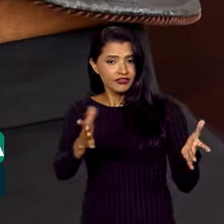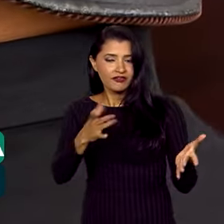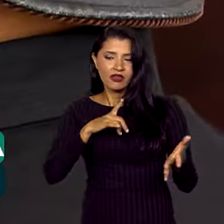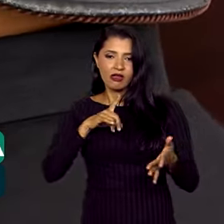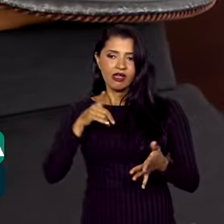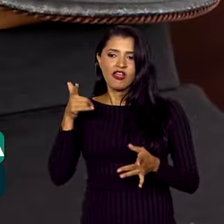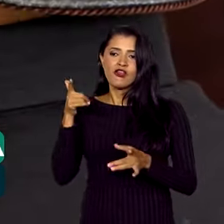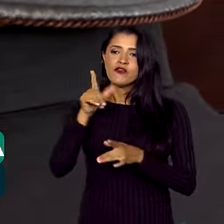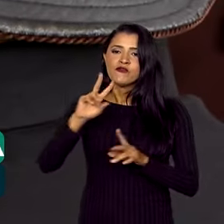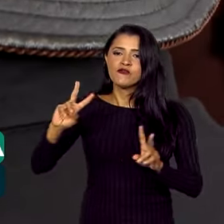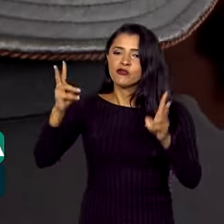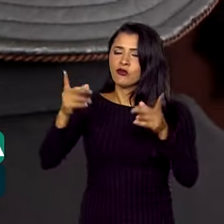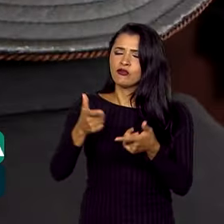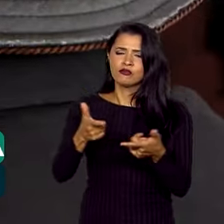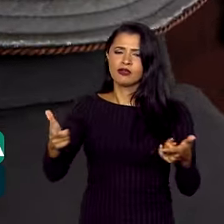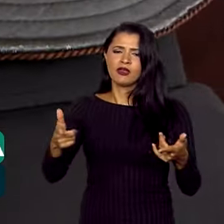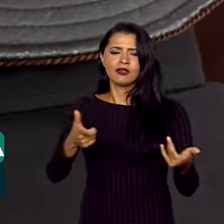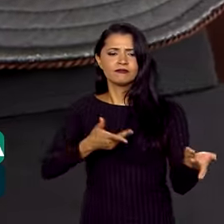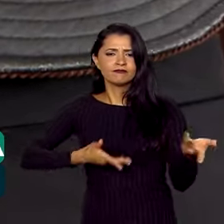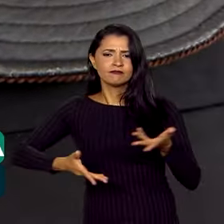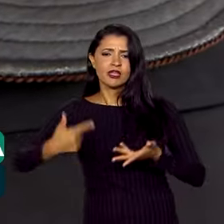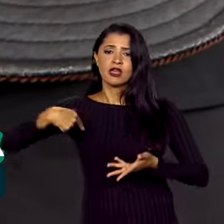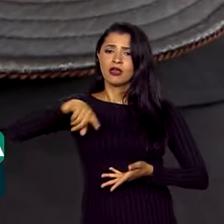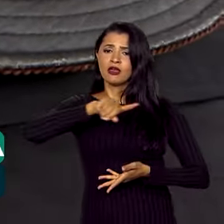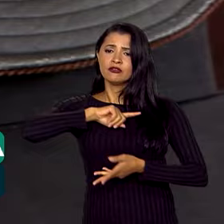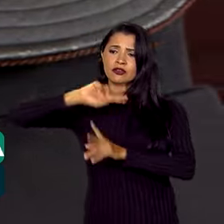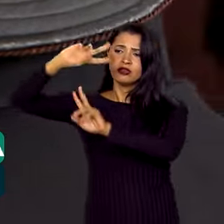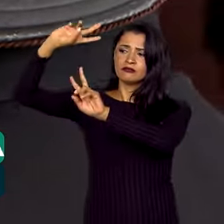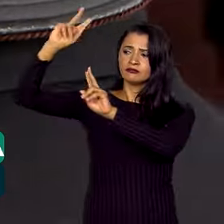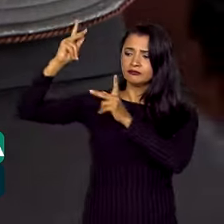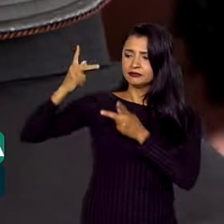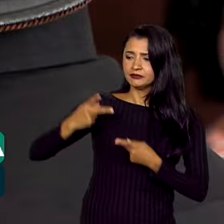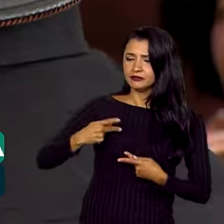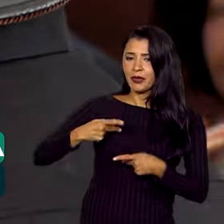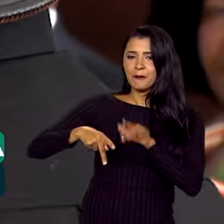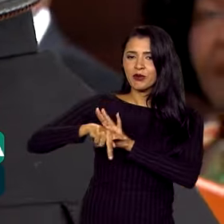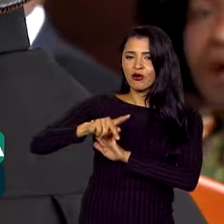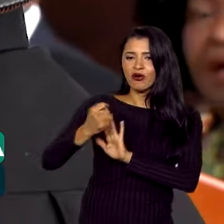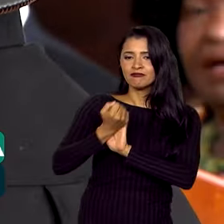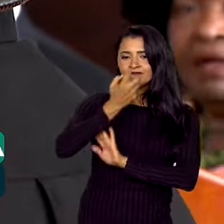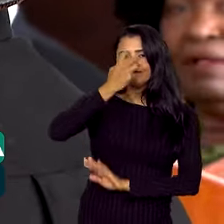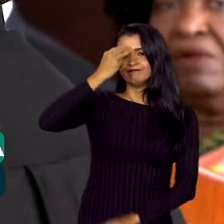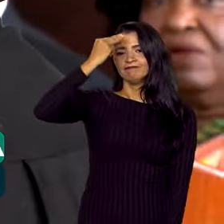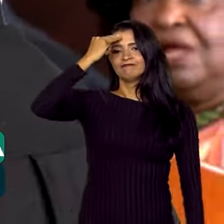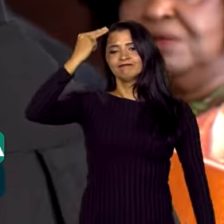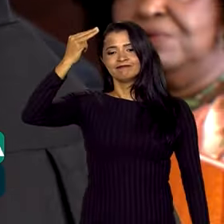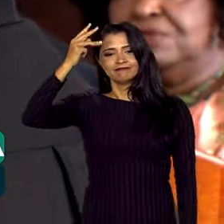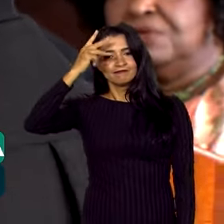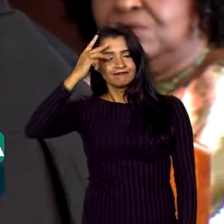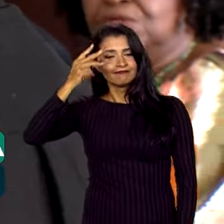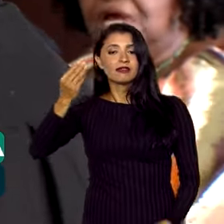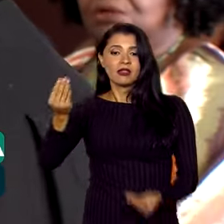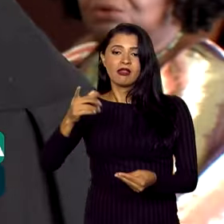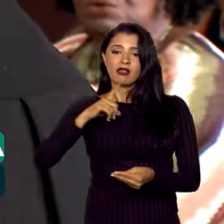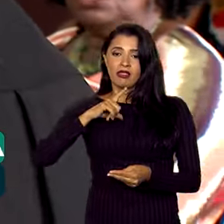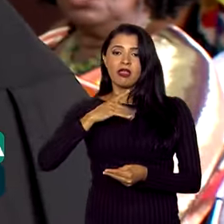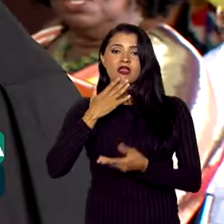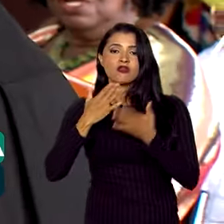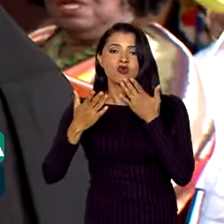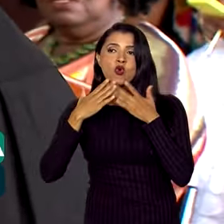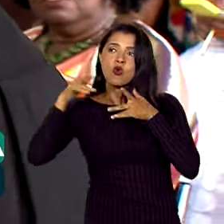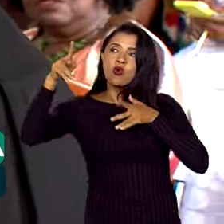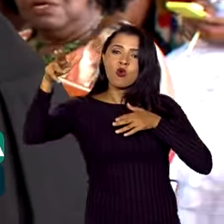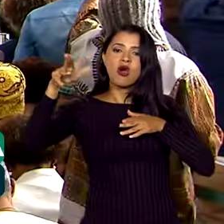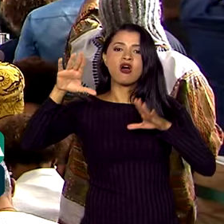somos herança da memória, temos a cor da noite,